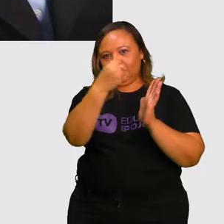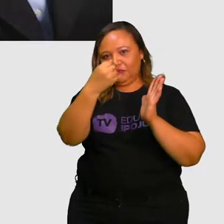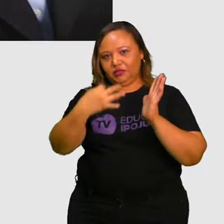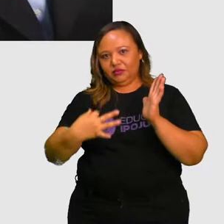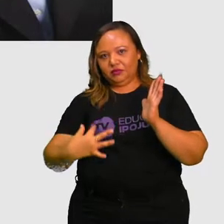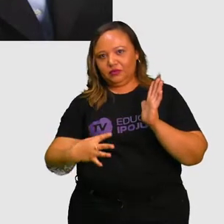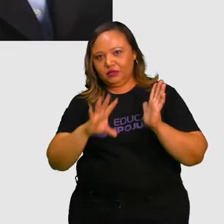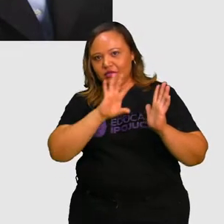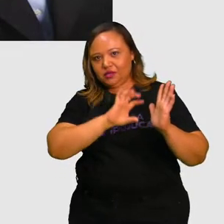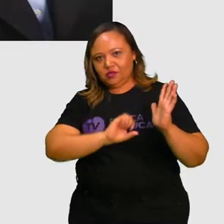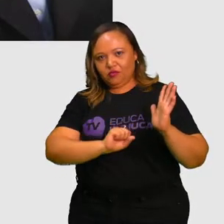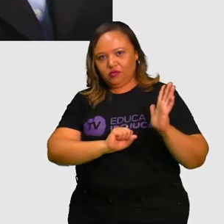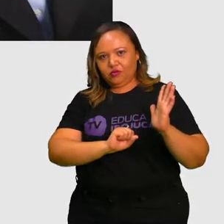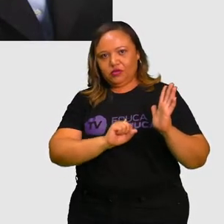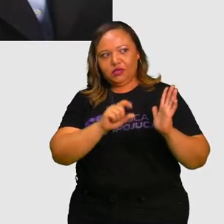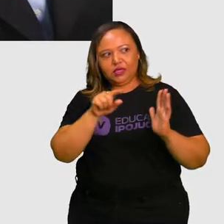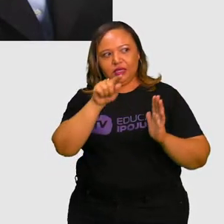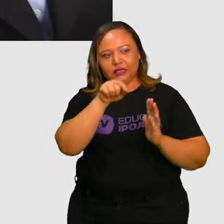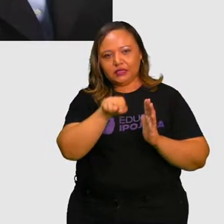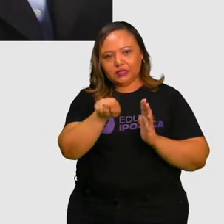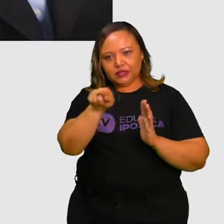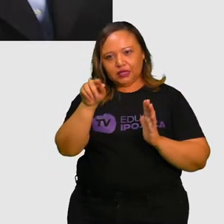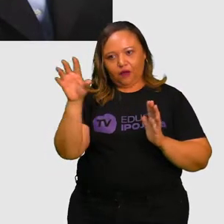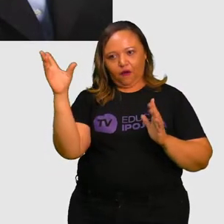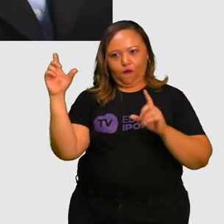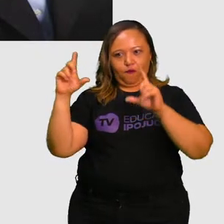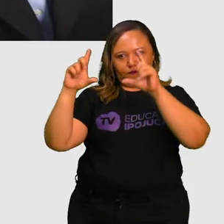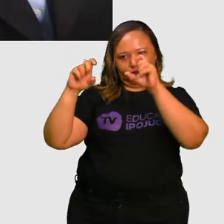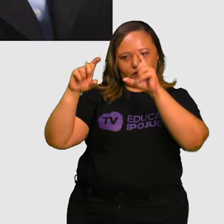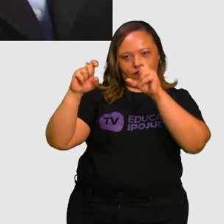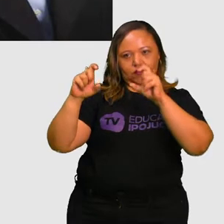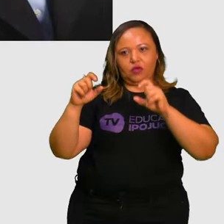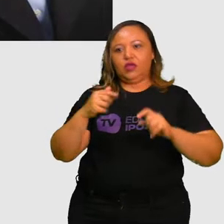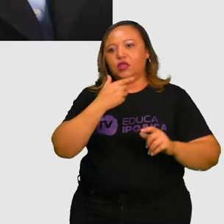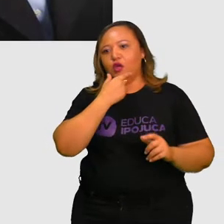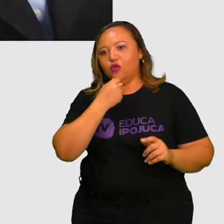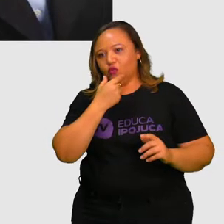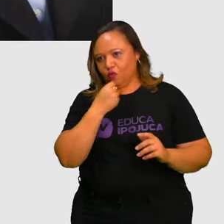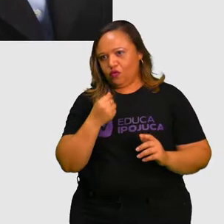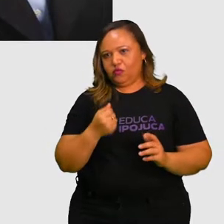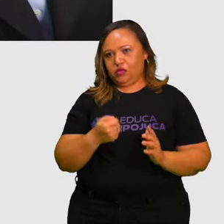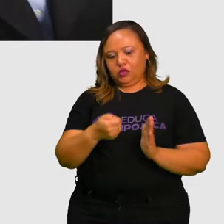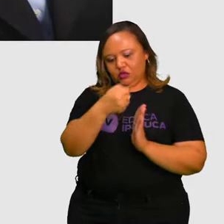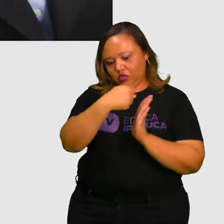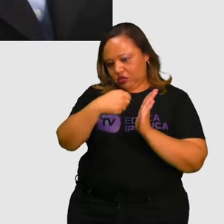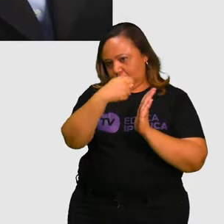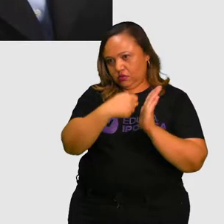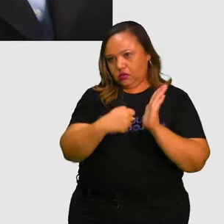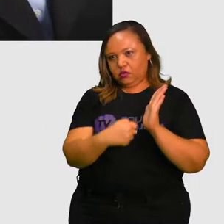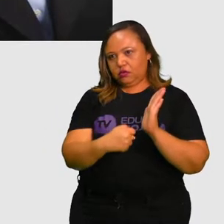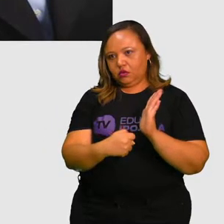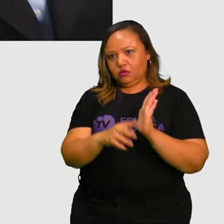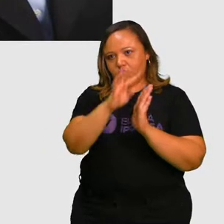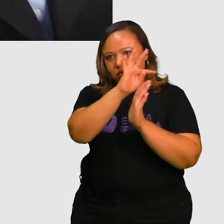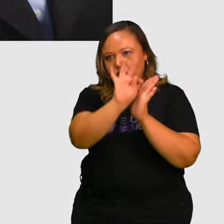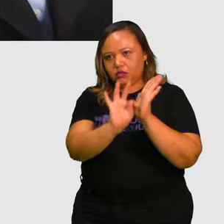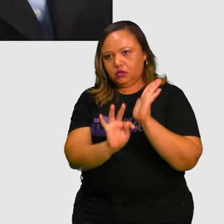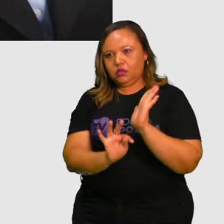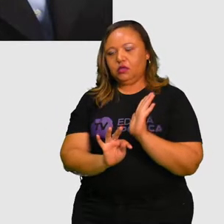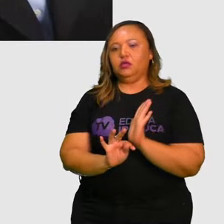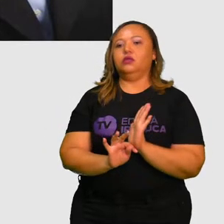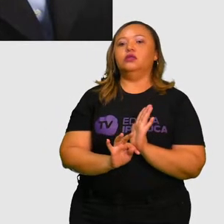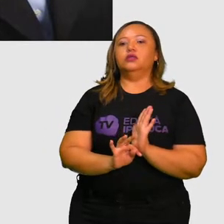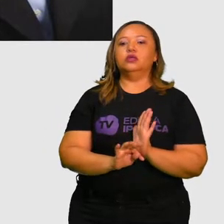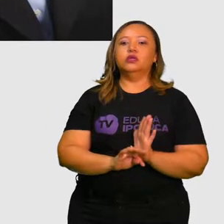rapidinho o que tem aí nessa pequena biografia dele. Flávio Gicovati nasceu em São Paulo, no dia 11 de janeiro